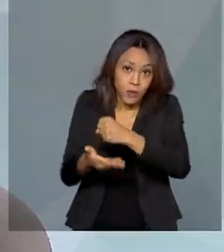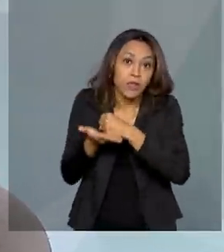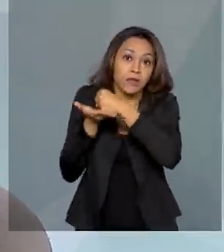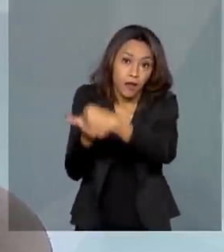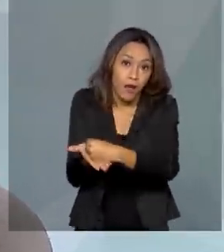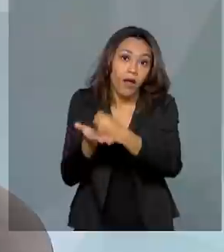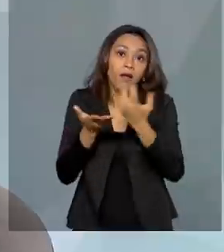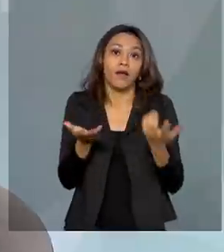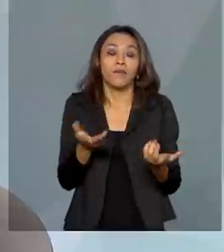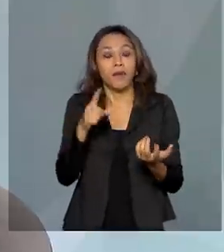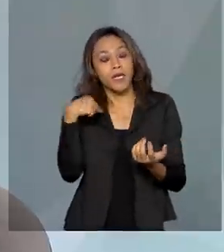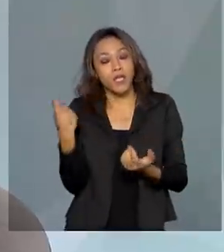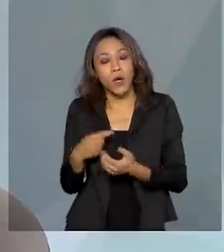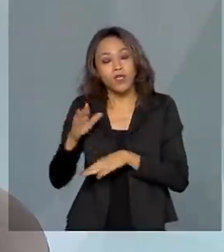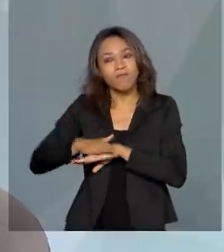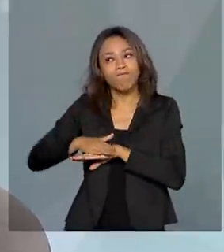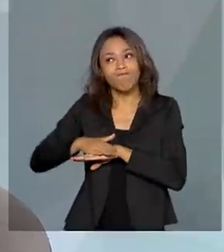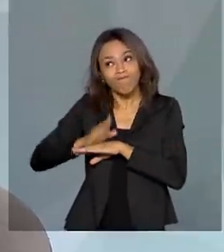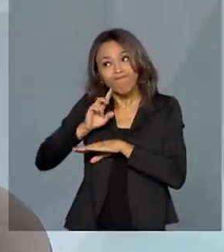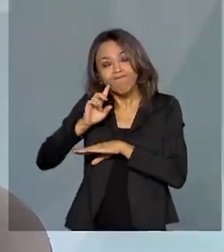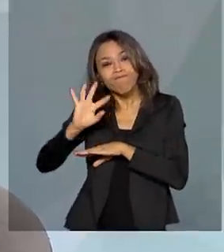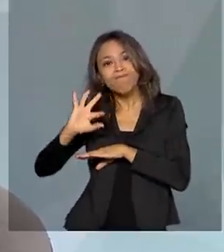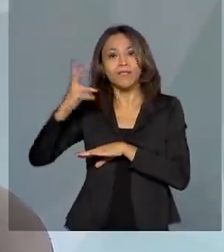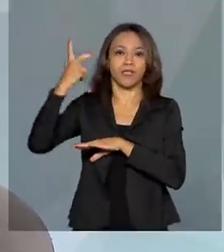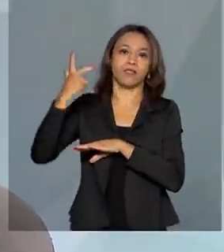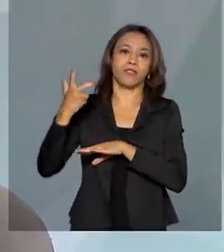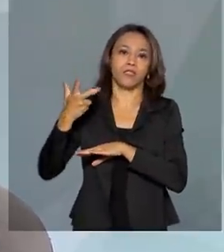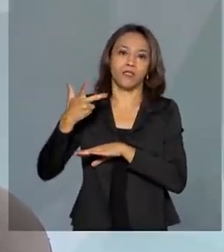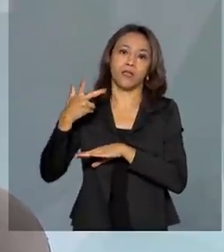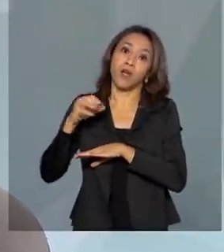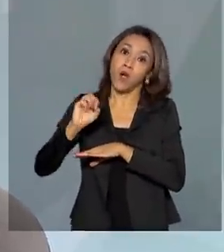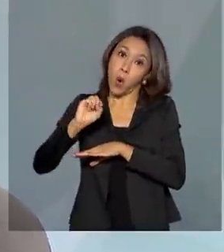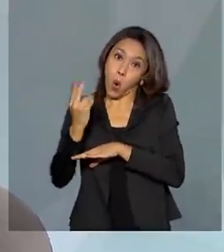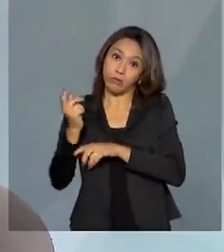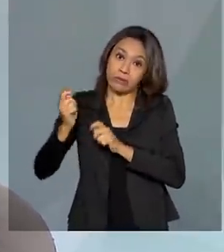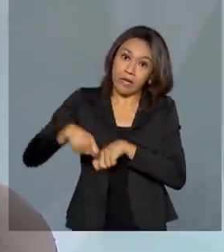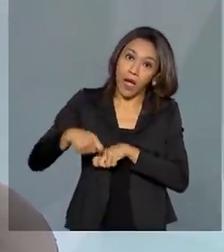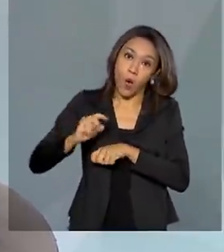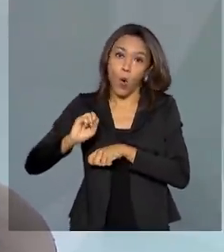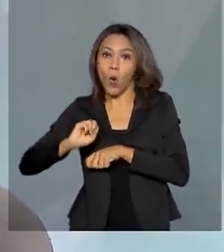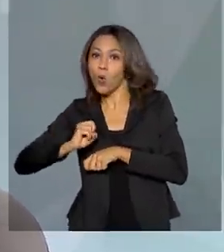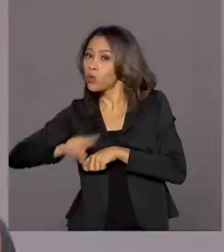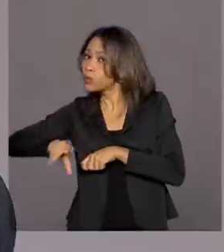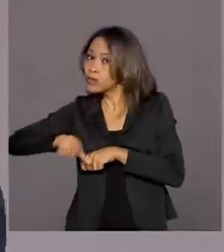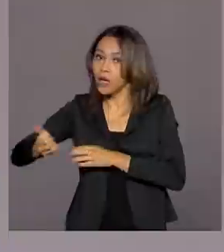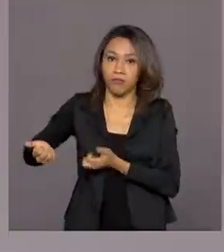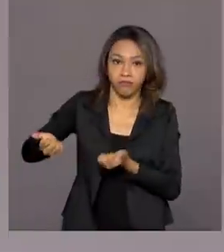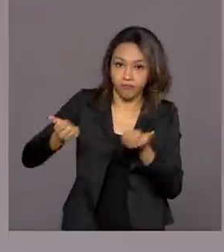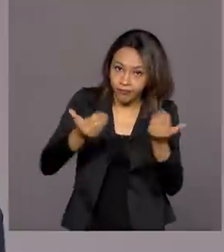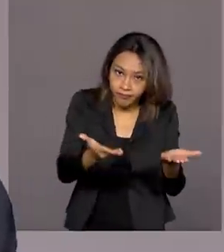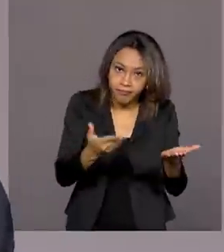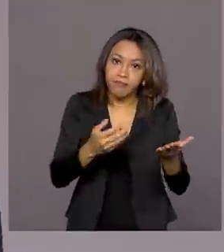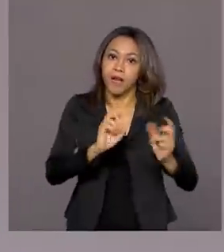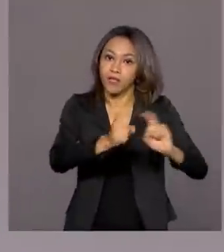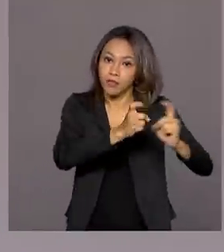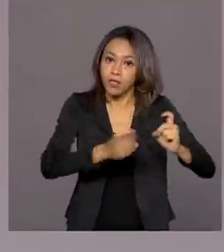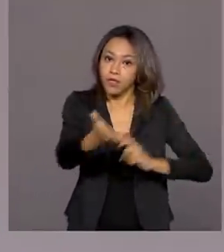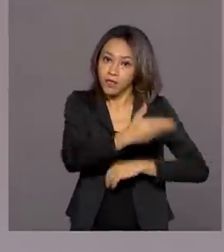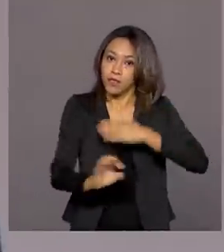sim, a gente tomar a decisão pela viabilidade ou não de concessão daquele bem. E eu penso que